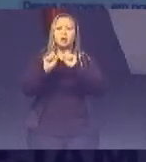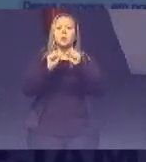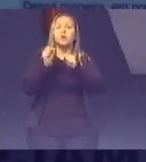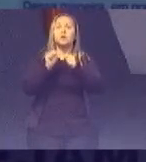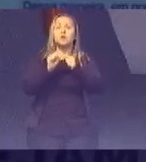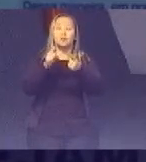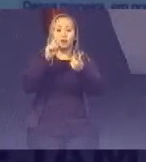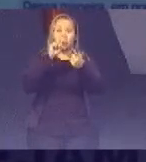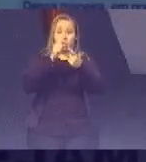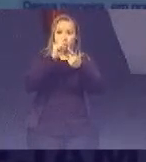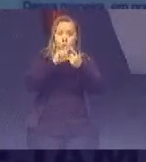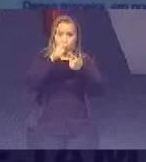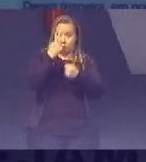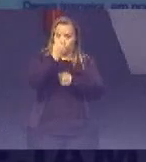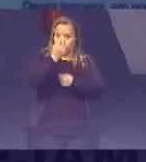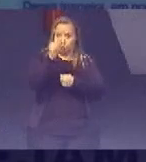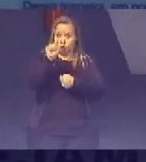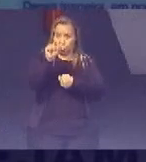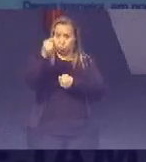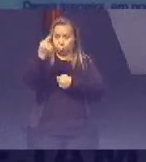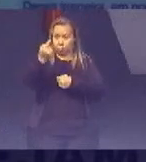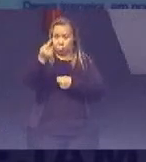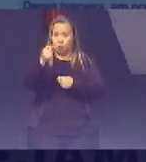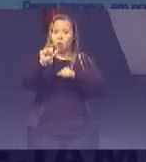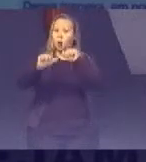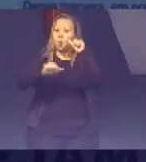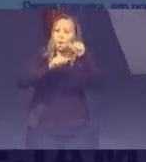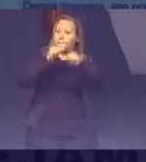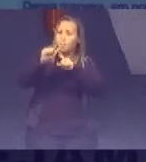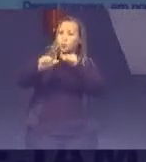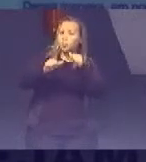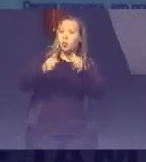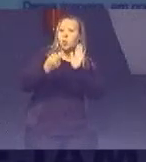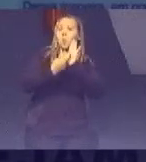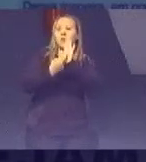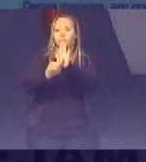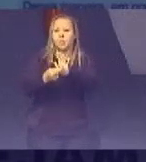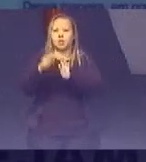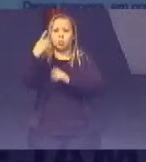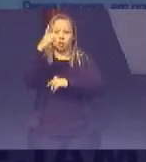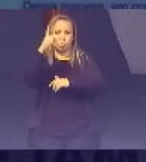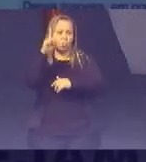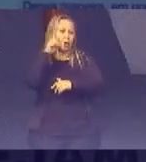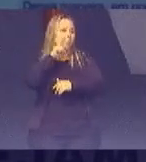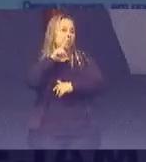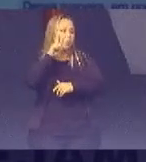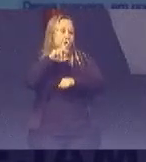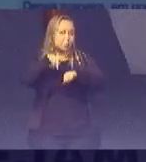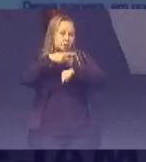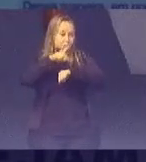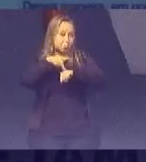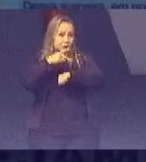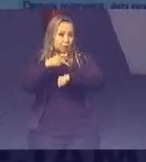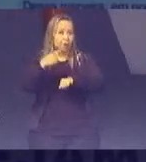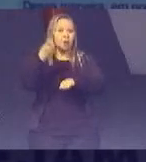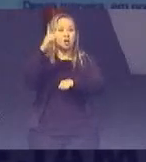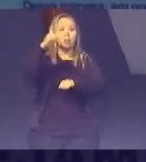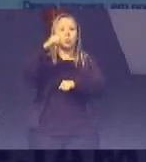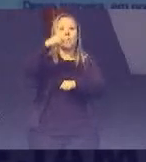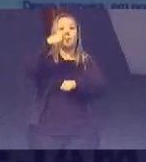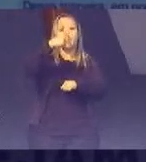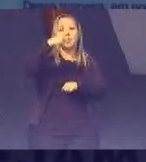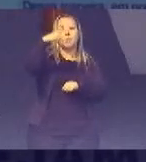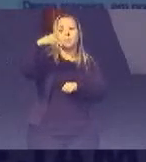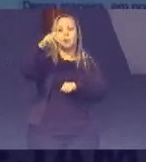1.1 Mudou a referência De dólar americano Para dólar internacional Ou seja O dólar PPC Que expressa A